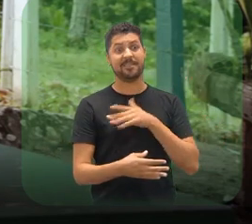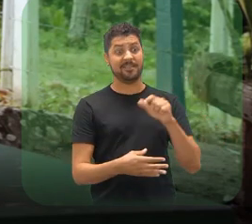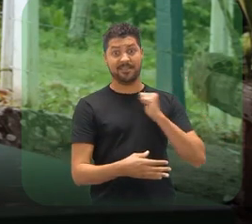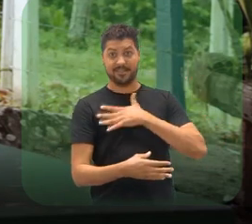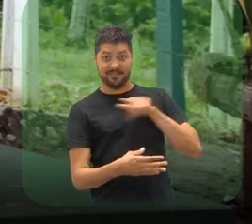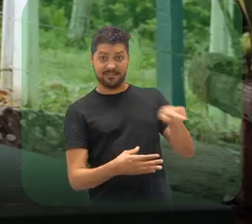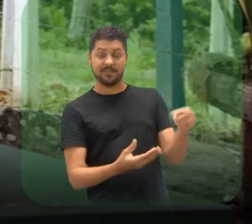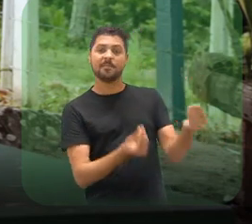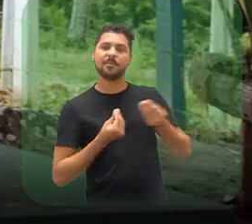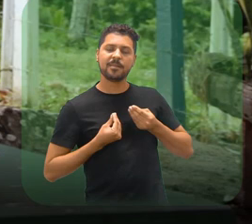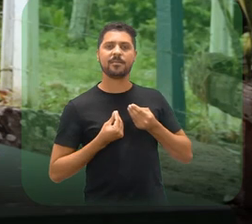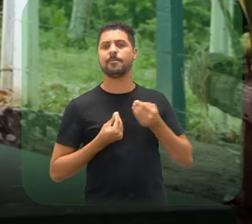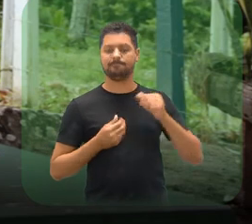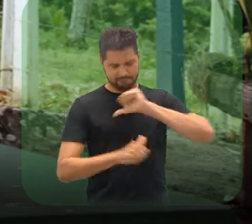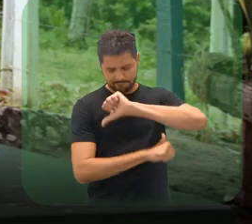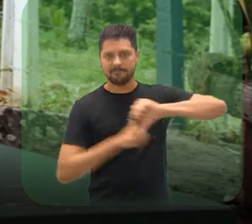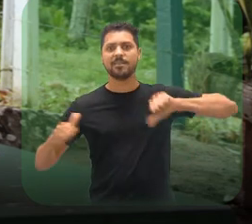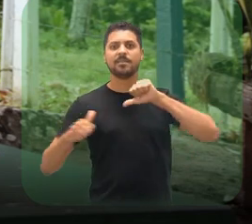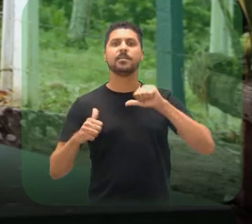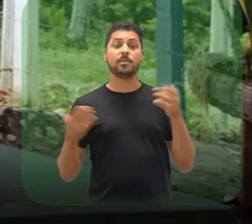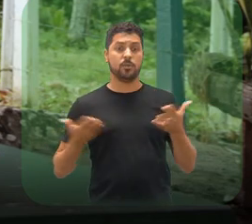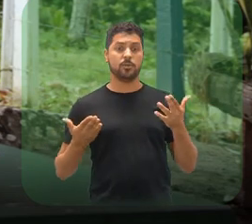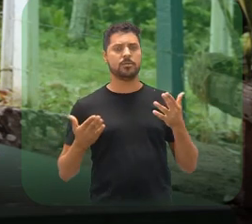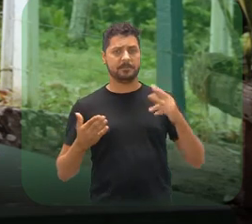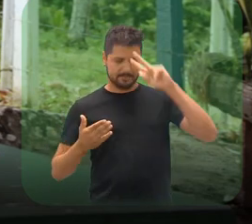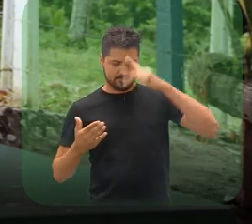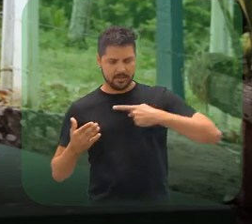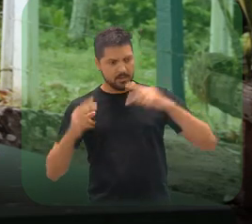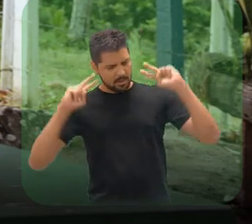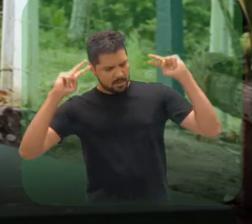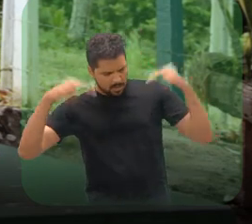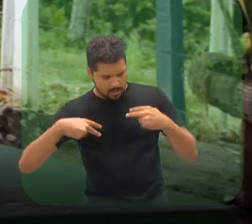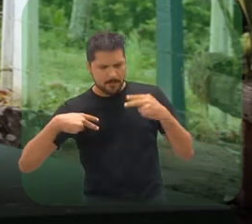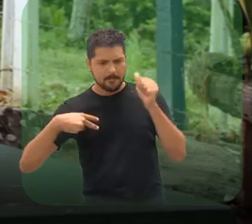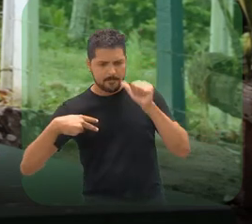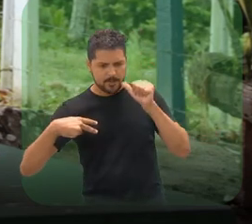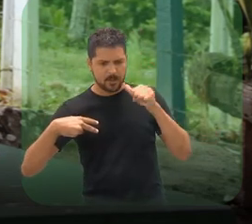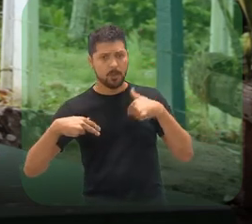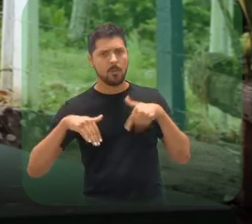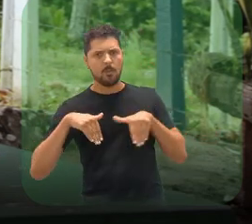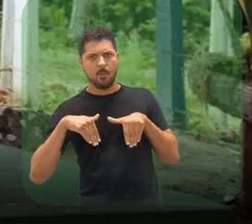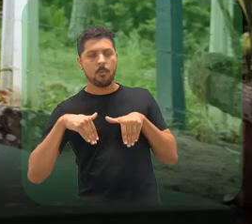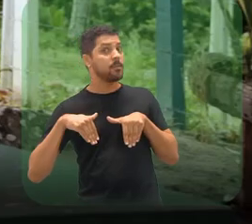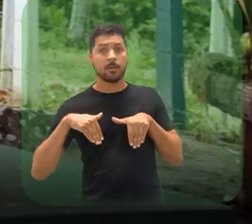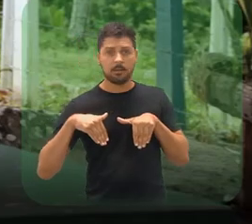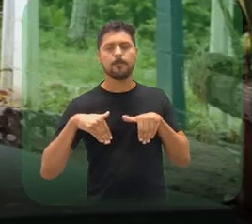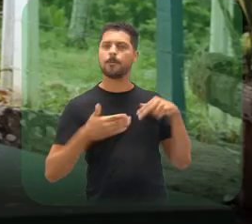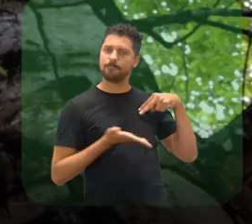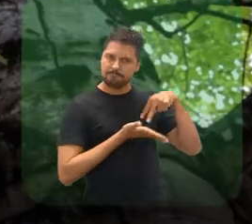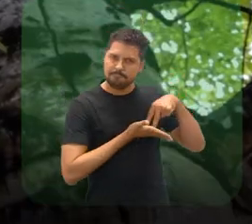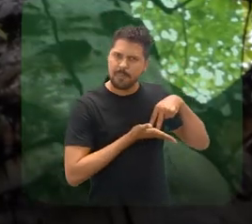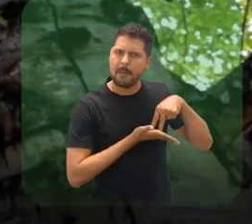E é modificada pelo IFPE. Se hoje eu me vejo como uma mulher que consigo não ser